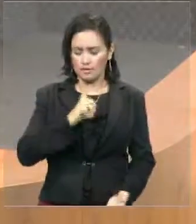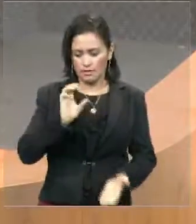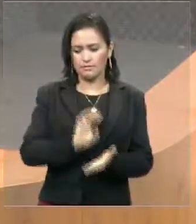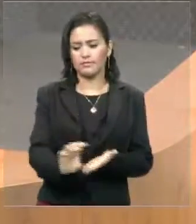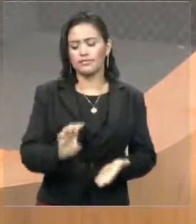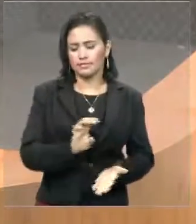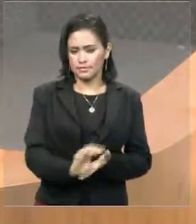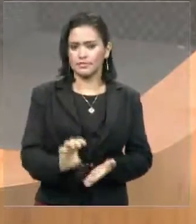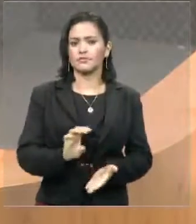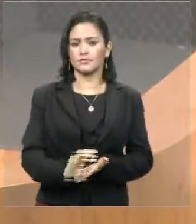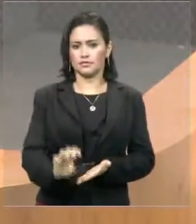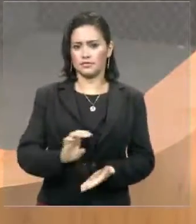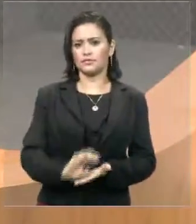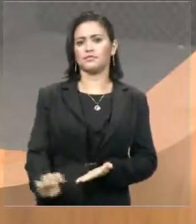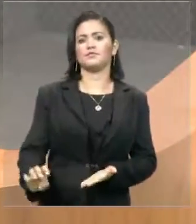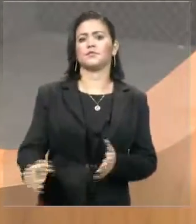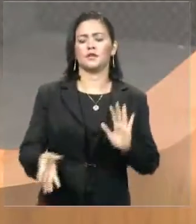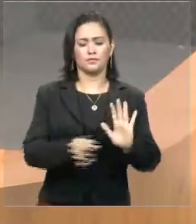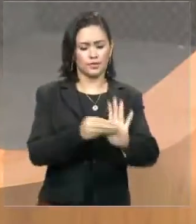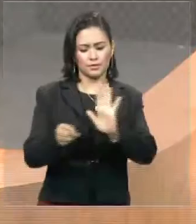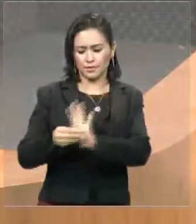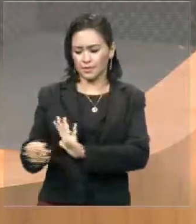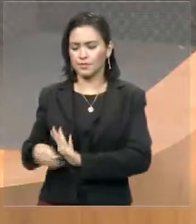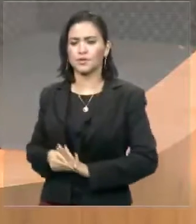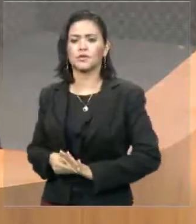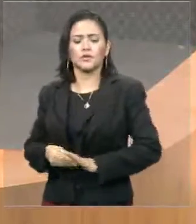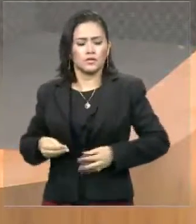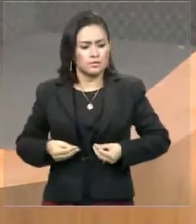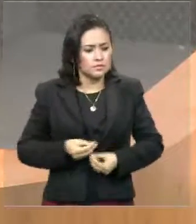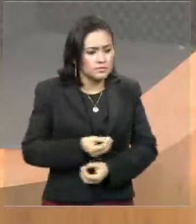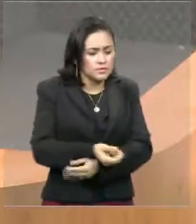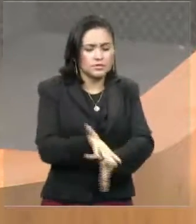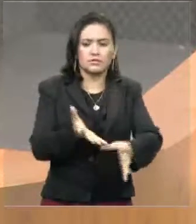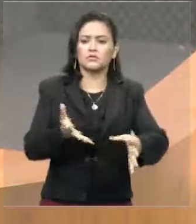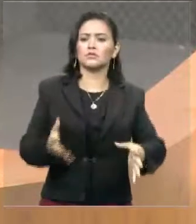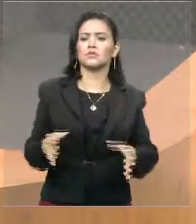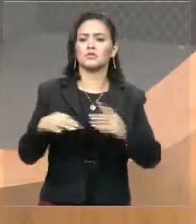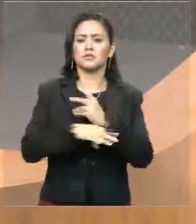para enviar aos municípios do Maranhão.